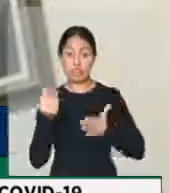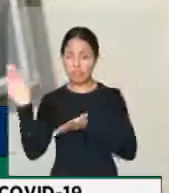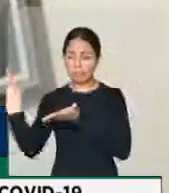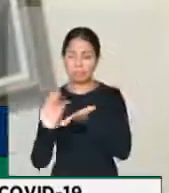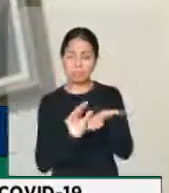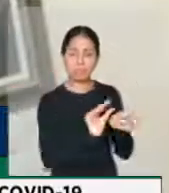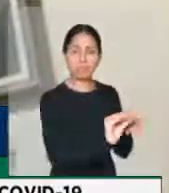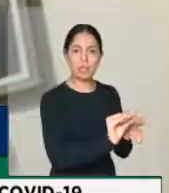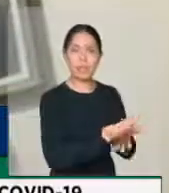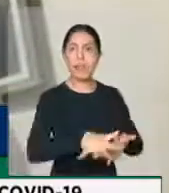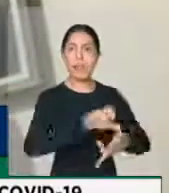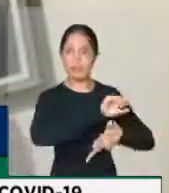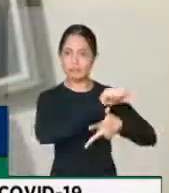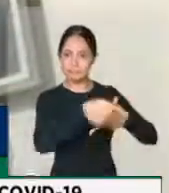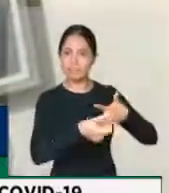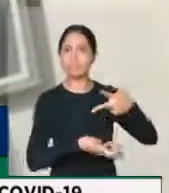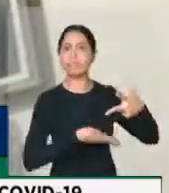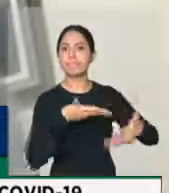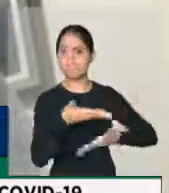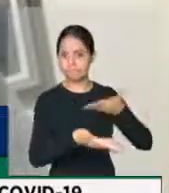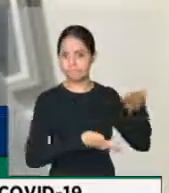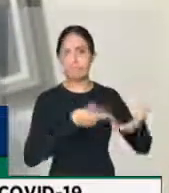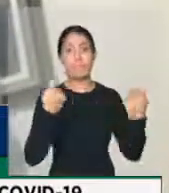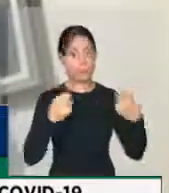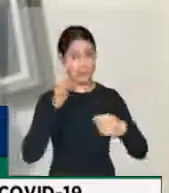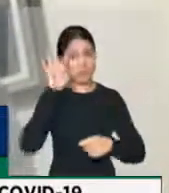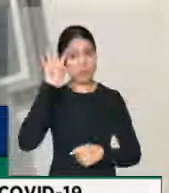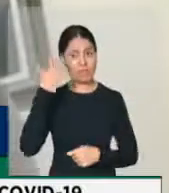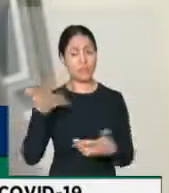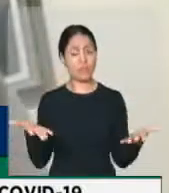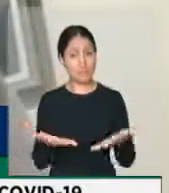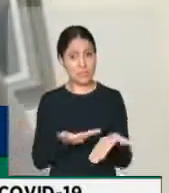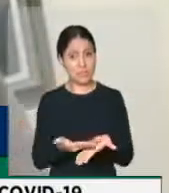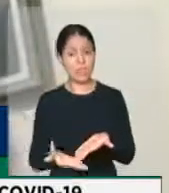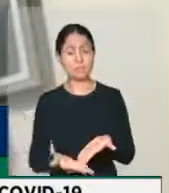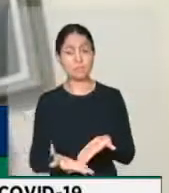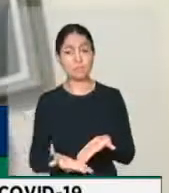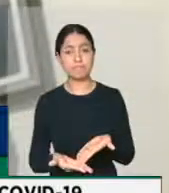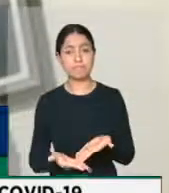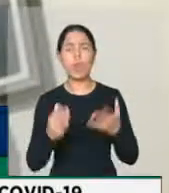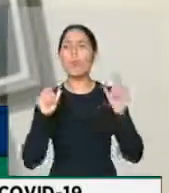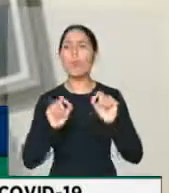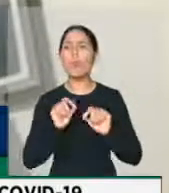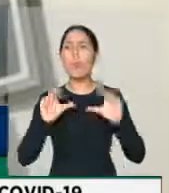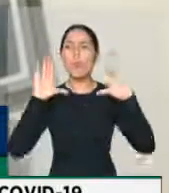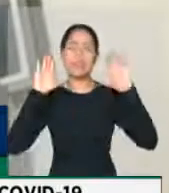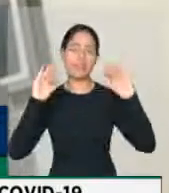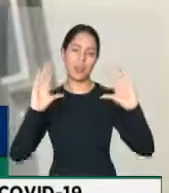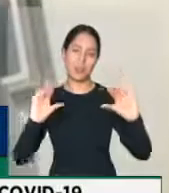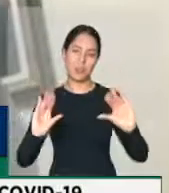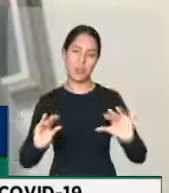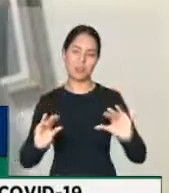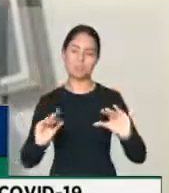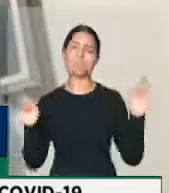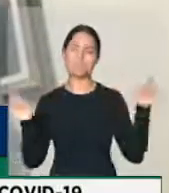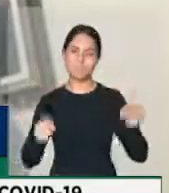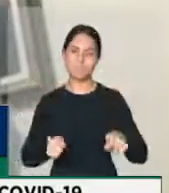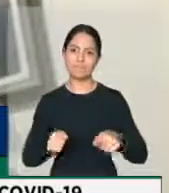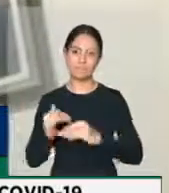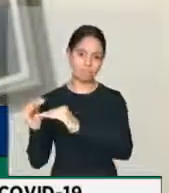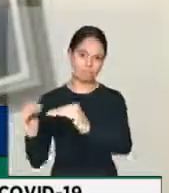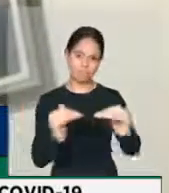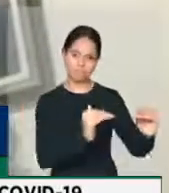Judiciário, que vai ter que tomar uma série de decisões a partir de agora, tivesse tranquilidade em padronizar essas